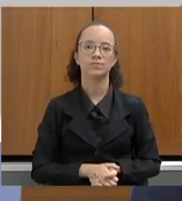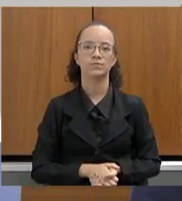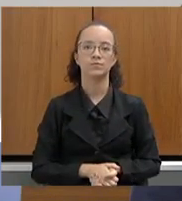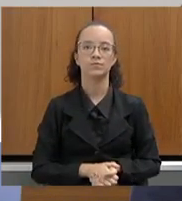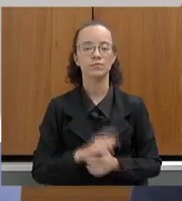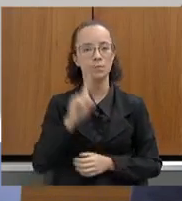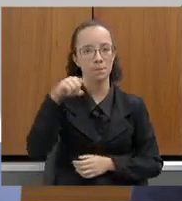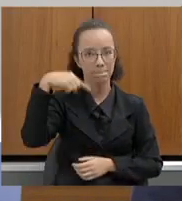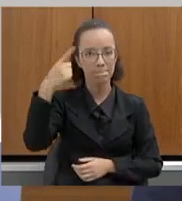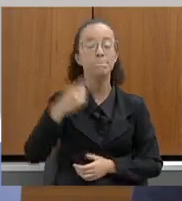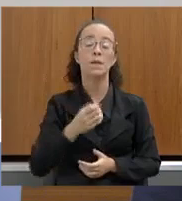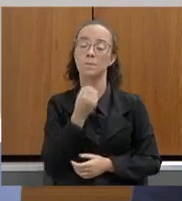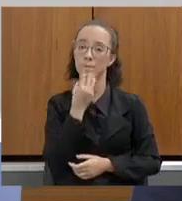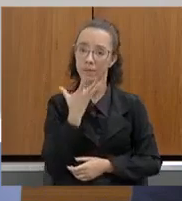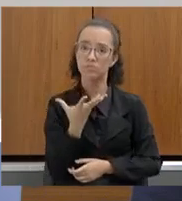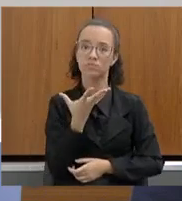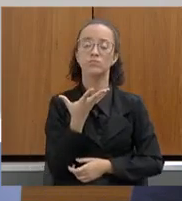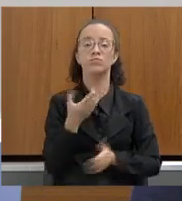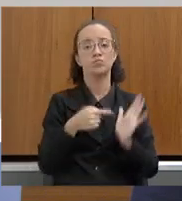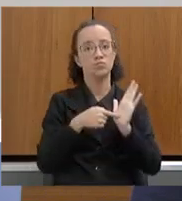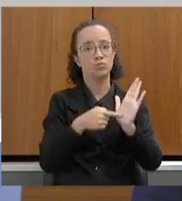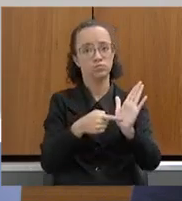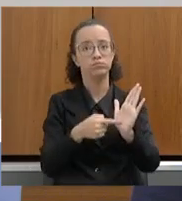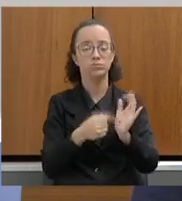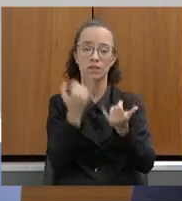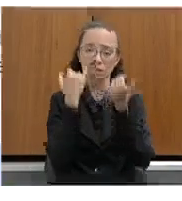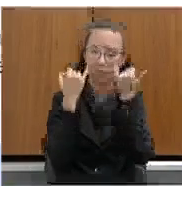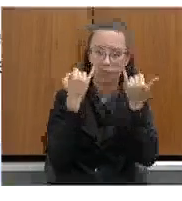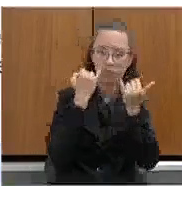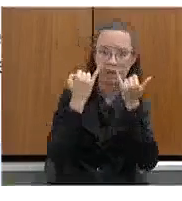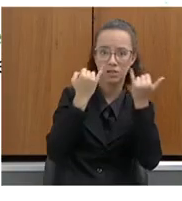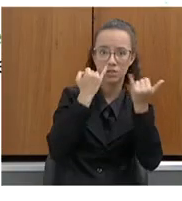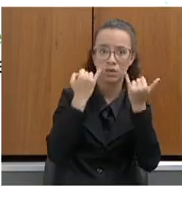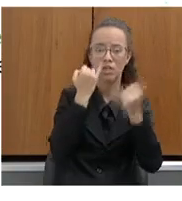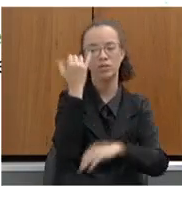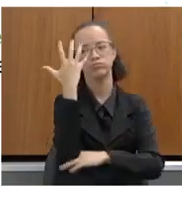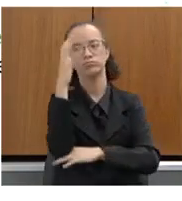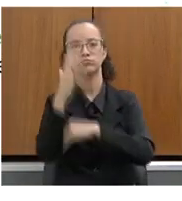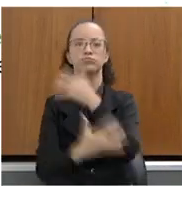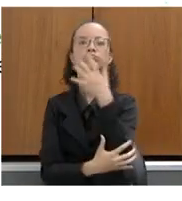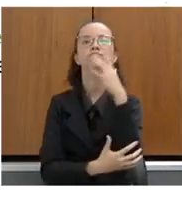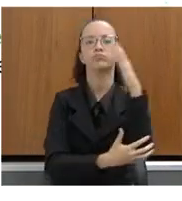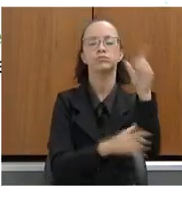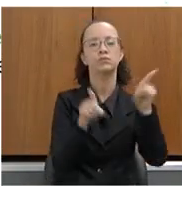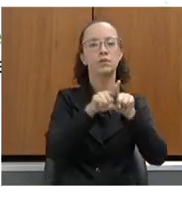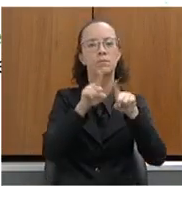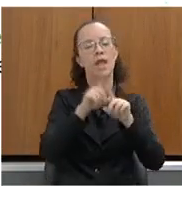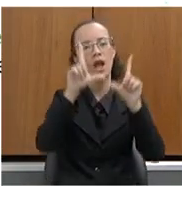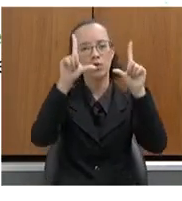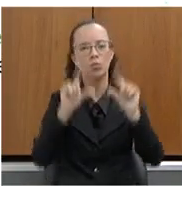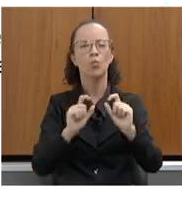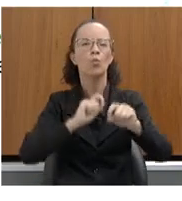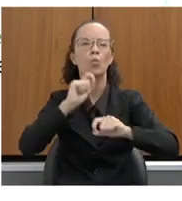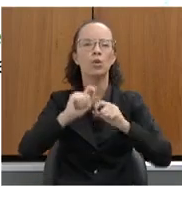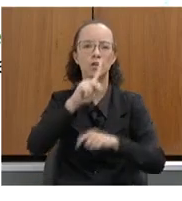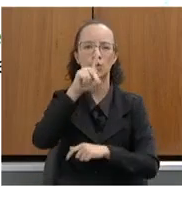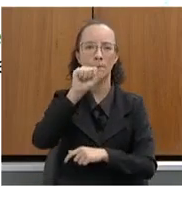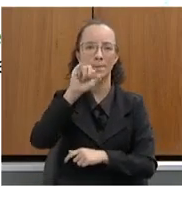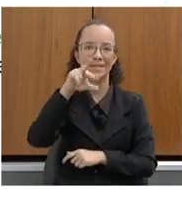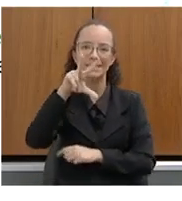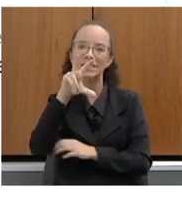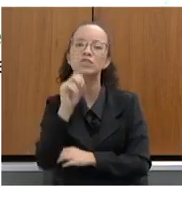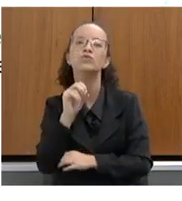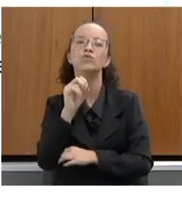Próximo. Bem, aqui já dados do Instituto Estadual de Florestas, também a redução do passivo de